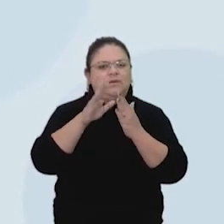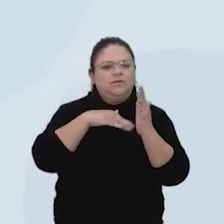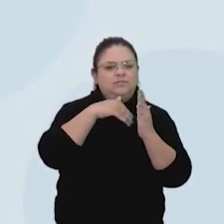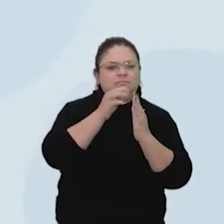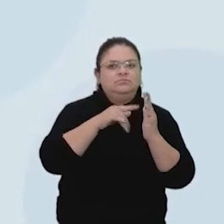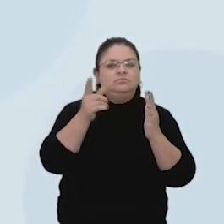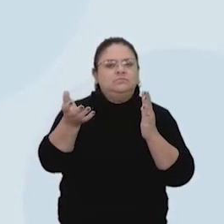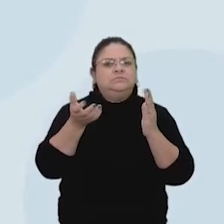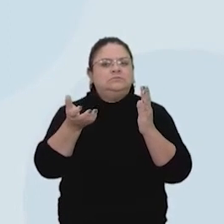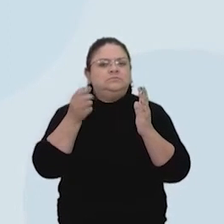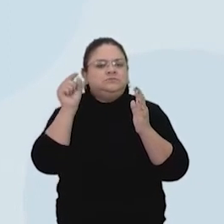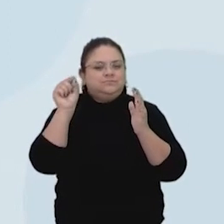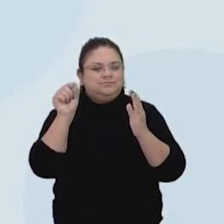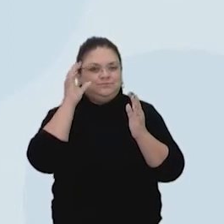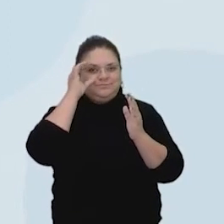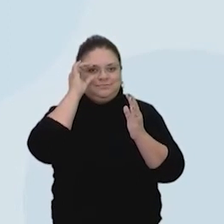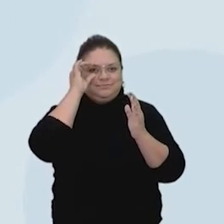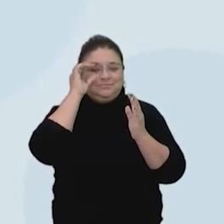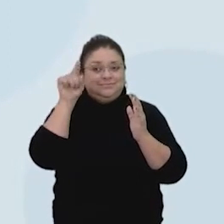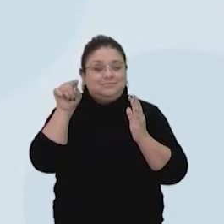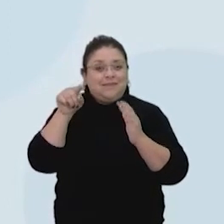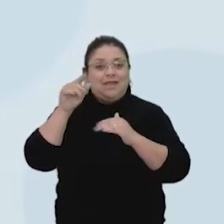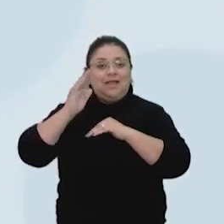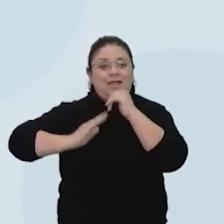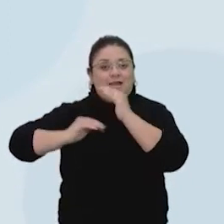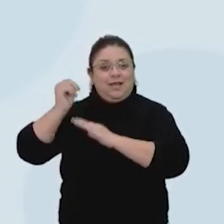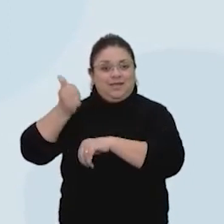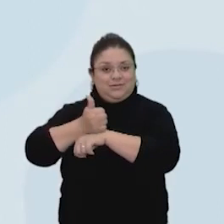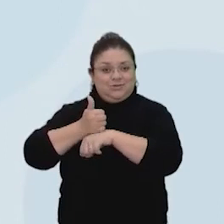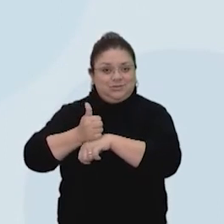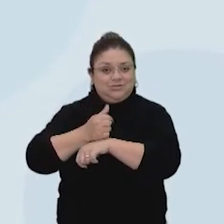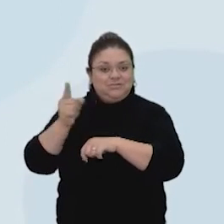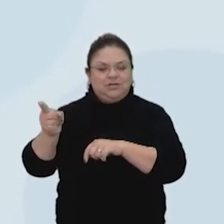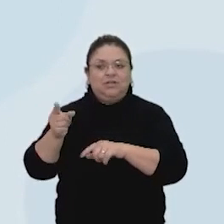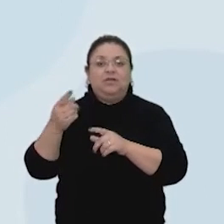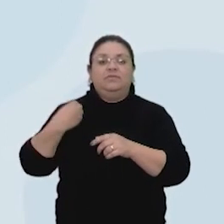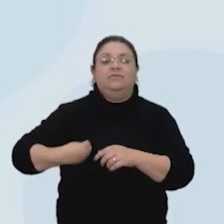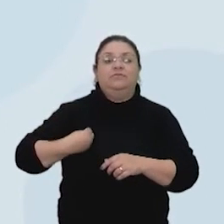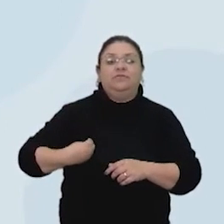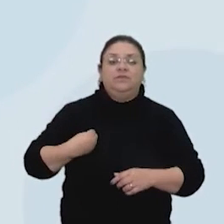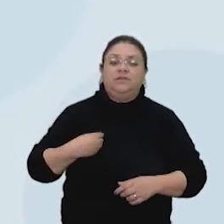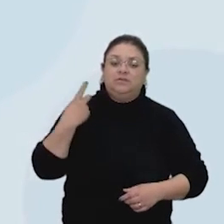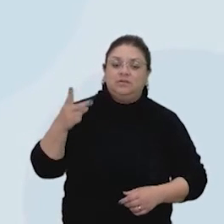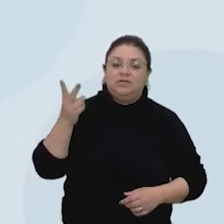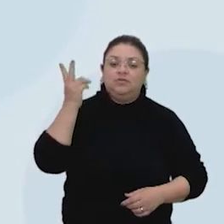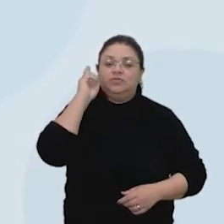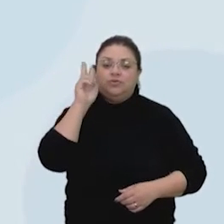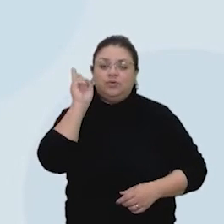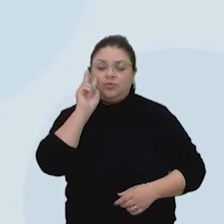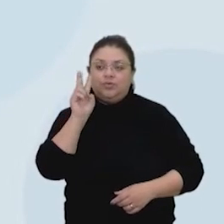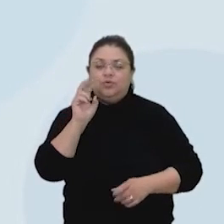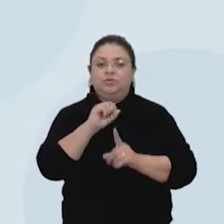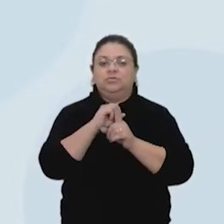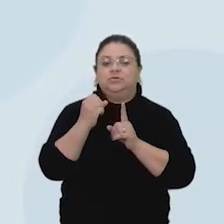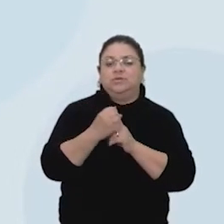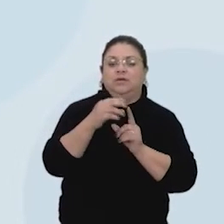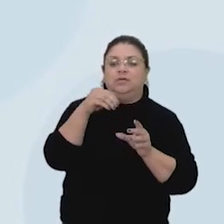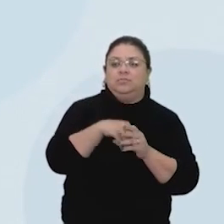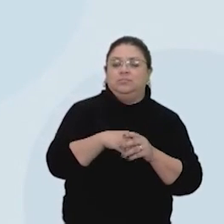o professor Sebá acabou de falar. Pelo artista. Então, conhecer a biografia do autor, o contexto social, político,